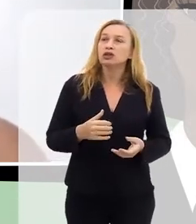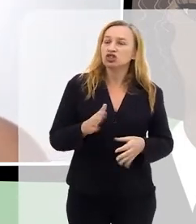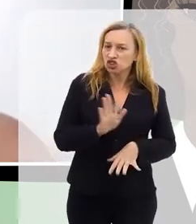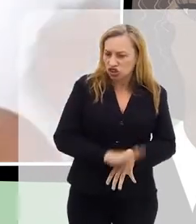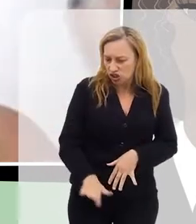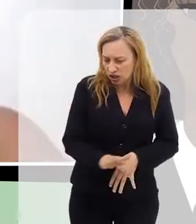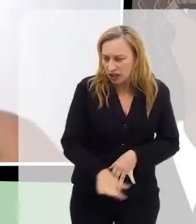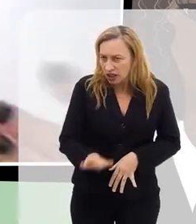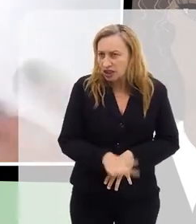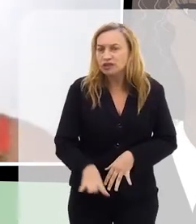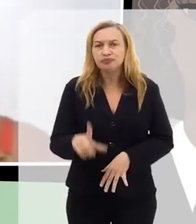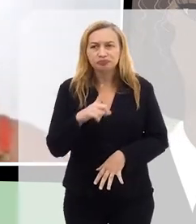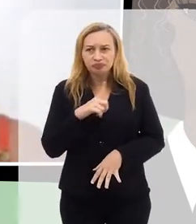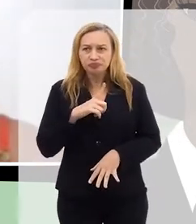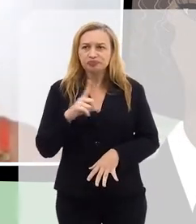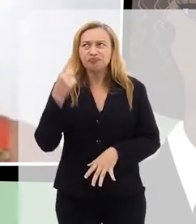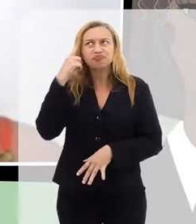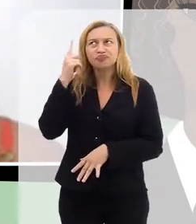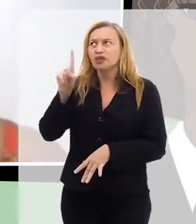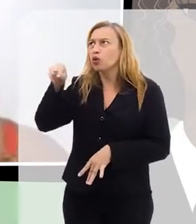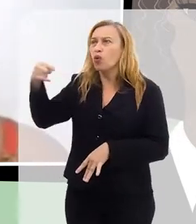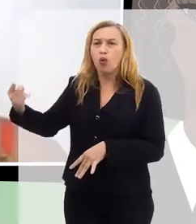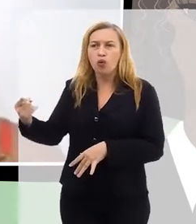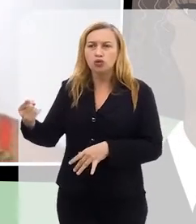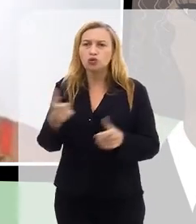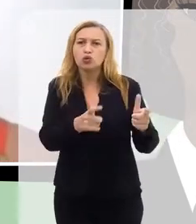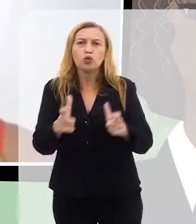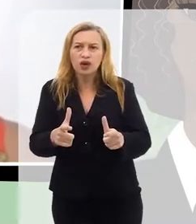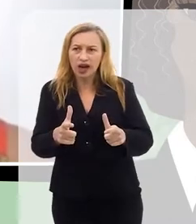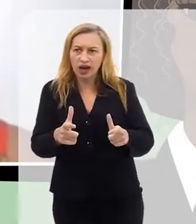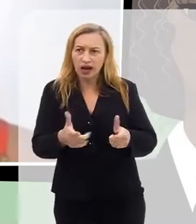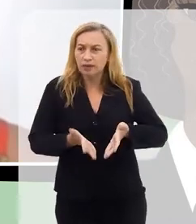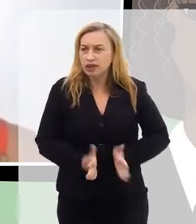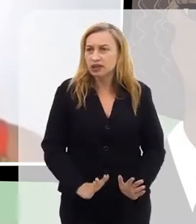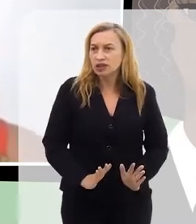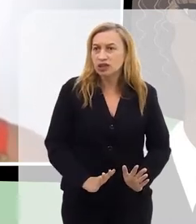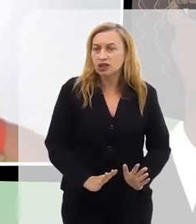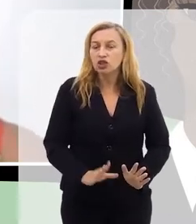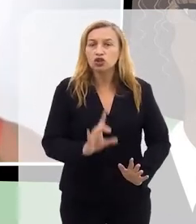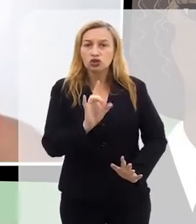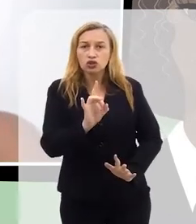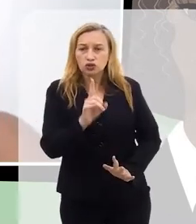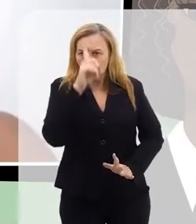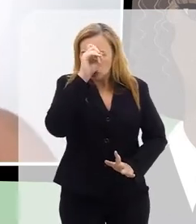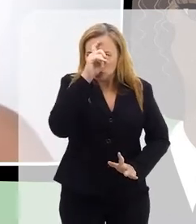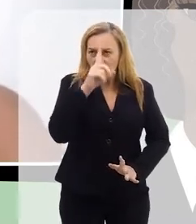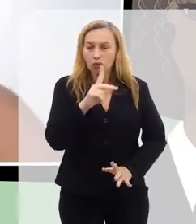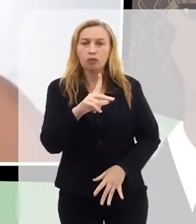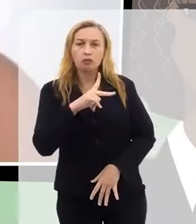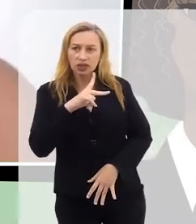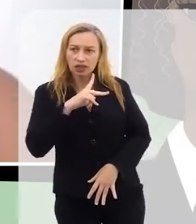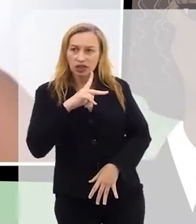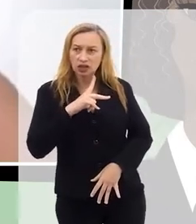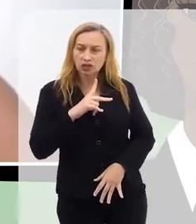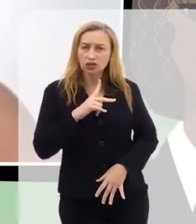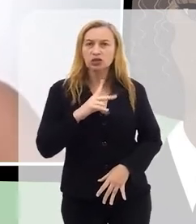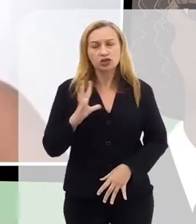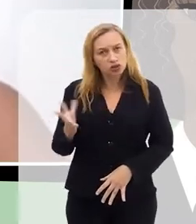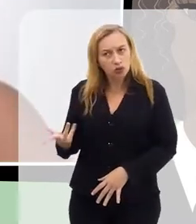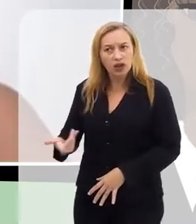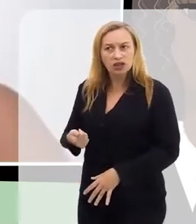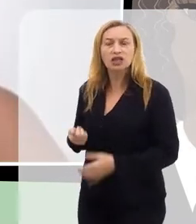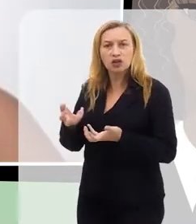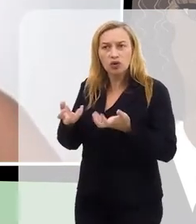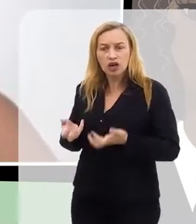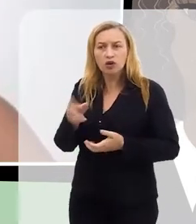pequena. Não pensava em outra forma, em outro local para parir que não fosse uma maternidade privada. Digo, bom, eu pago o plano. Eu quero